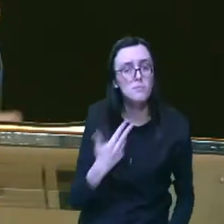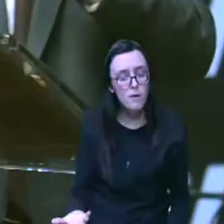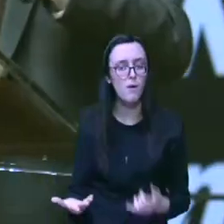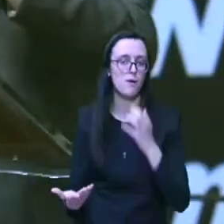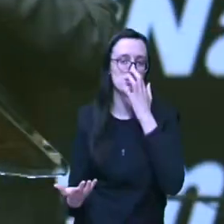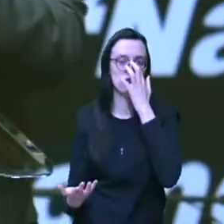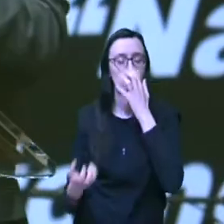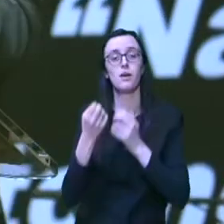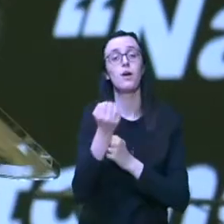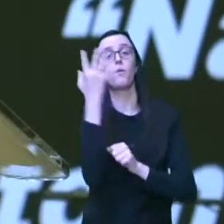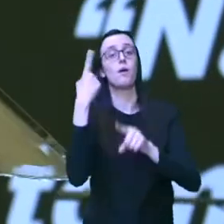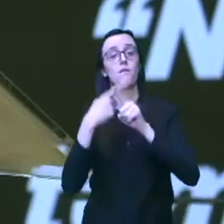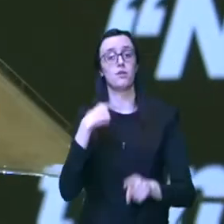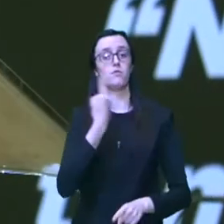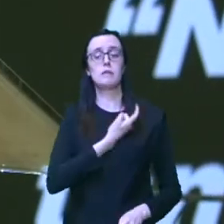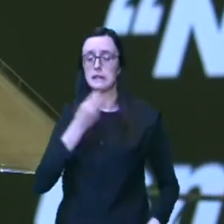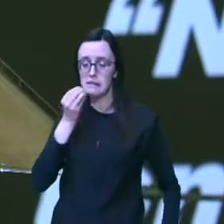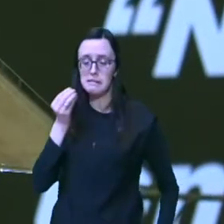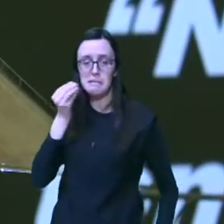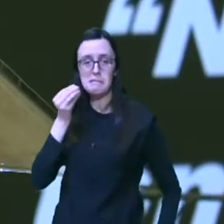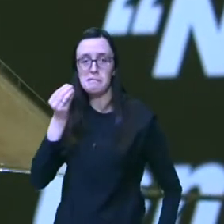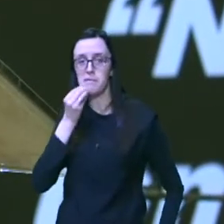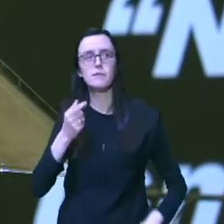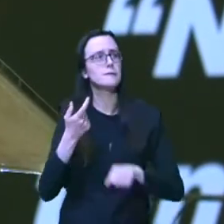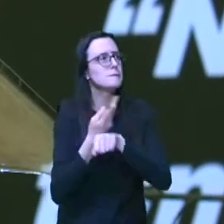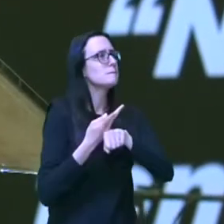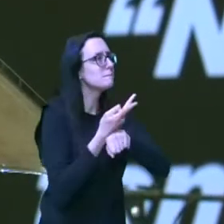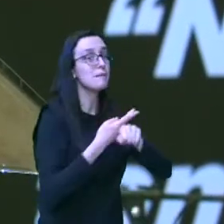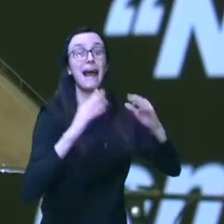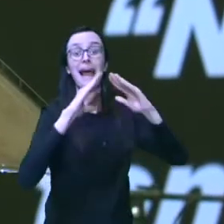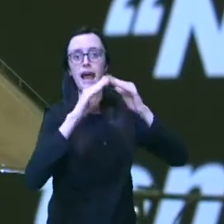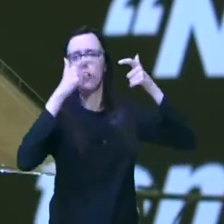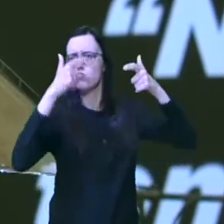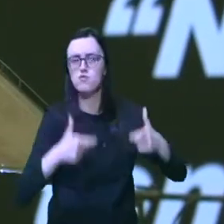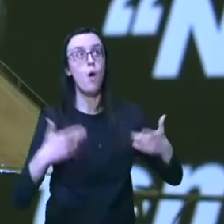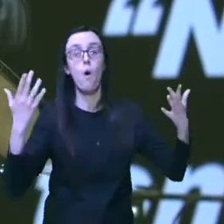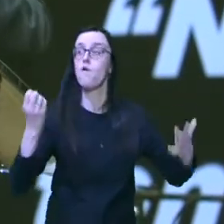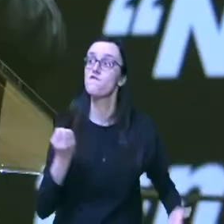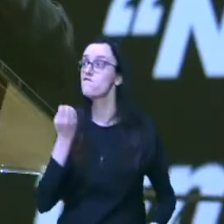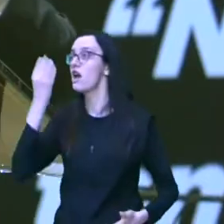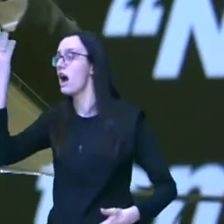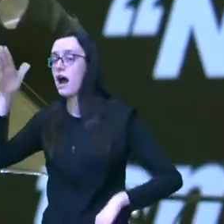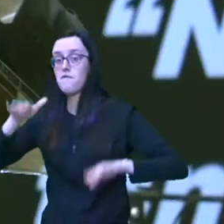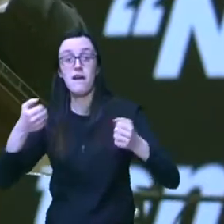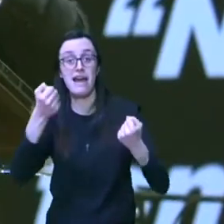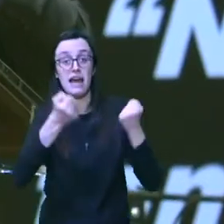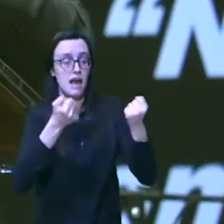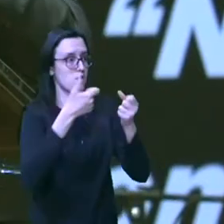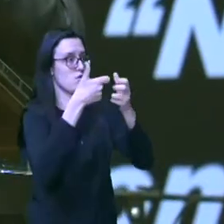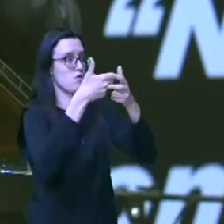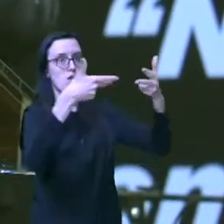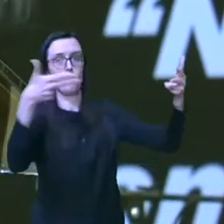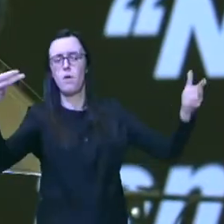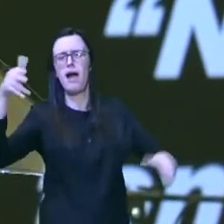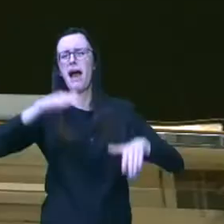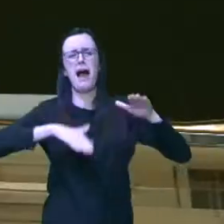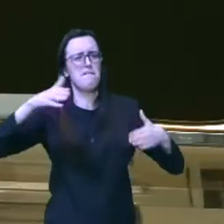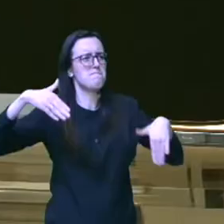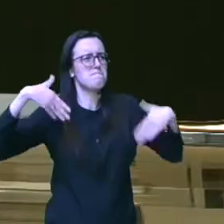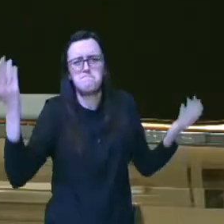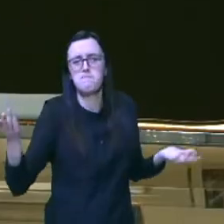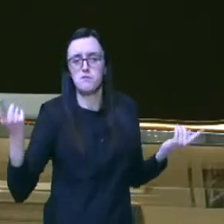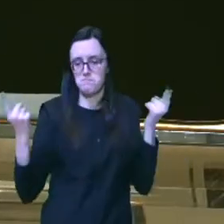vezes nós buscamos talvez um imóvel talvez uma viagem talvez um carro talvez um